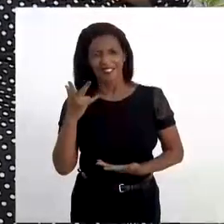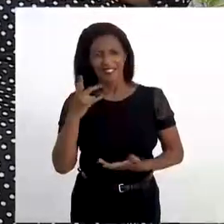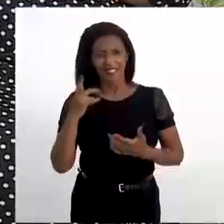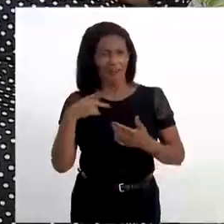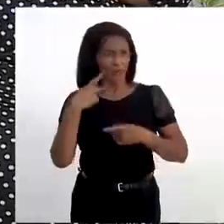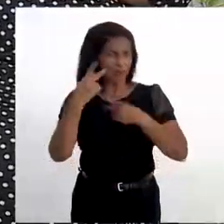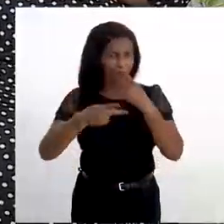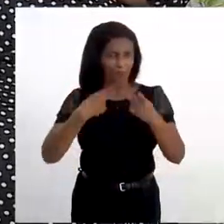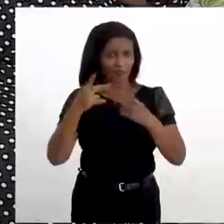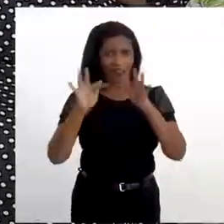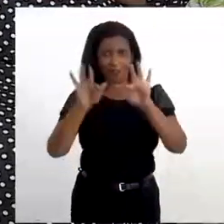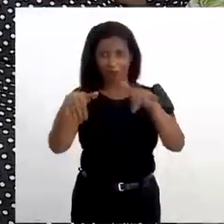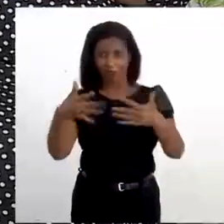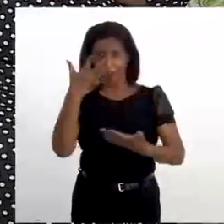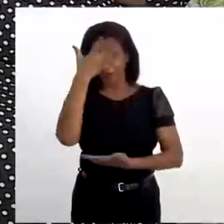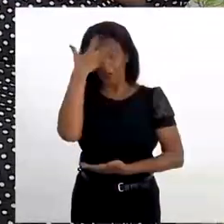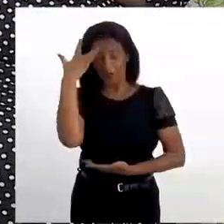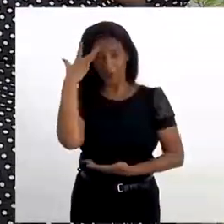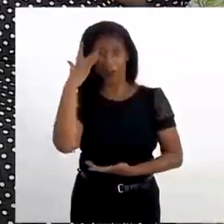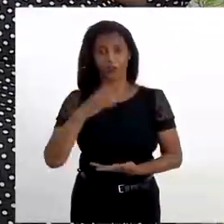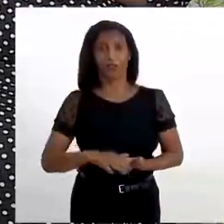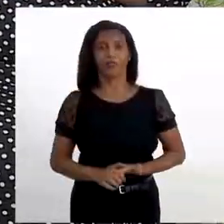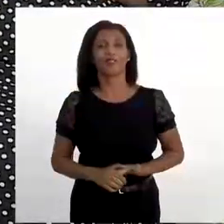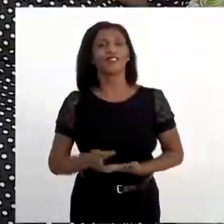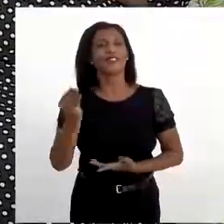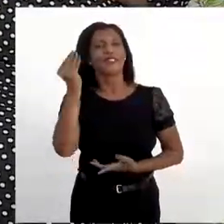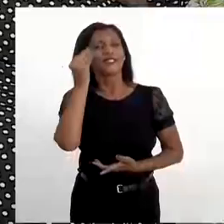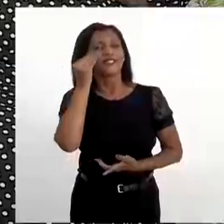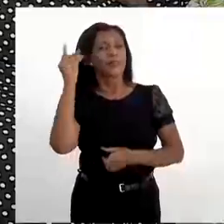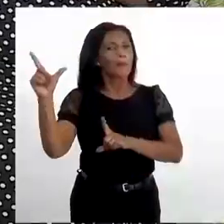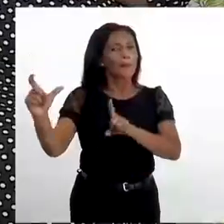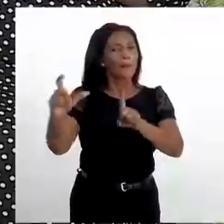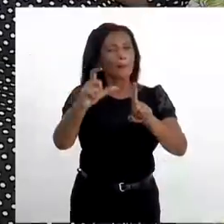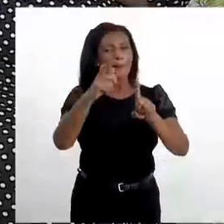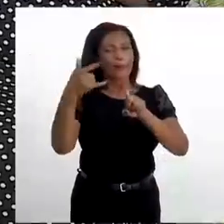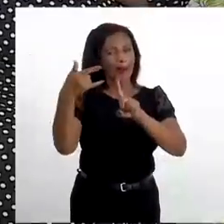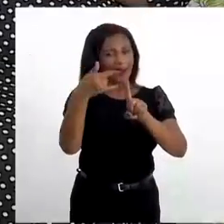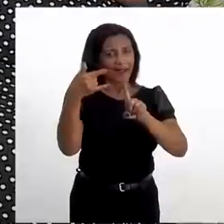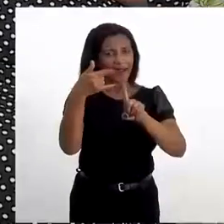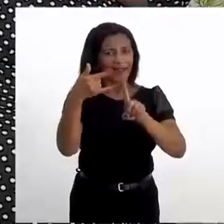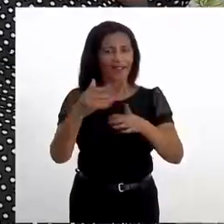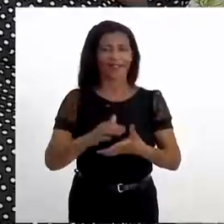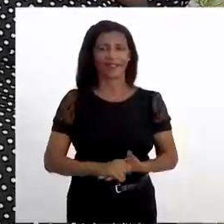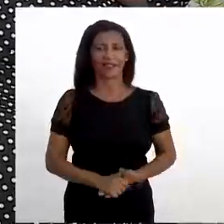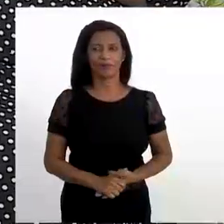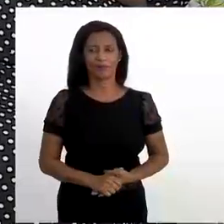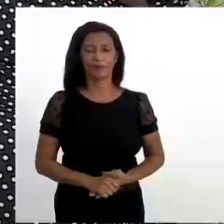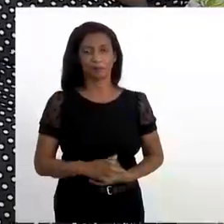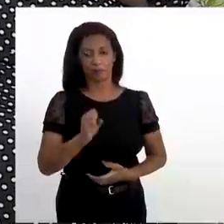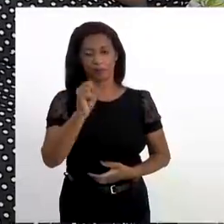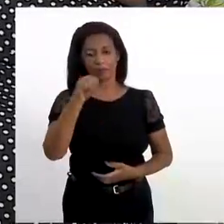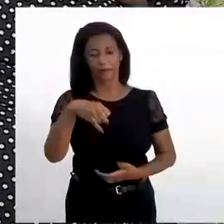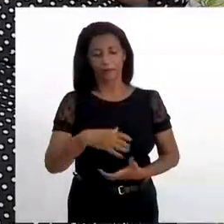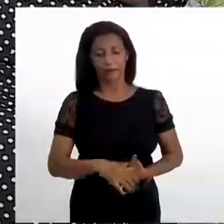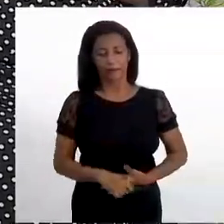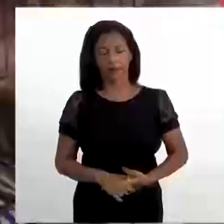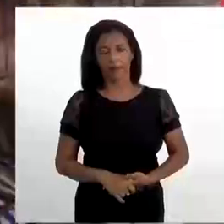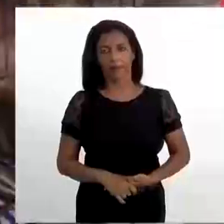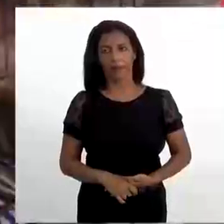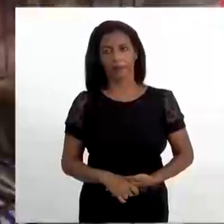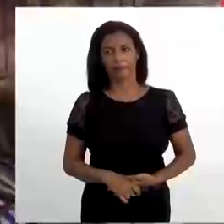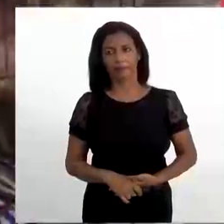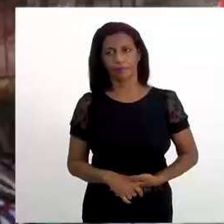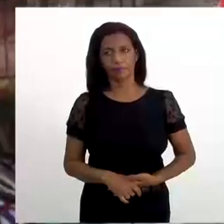considerações finais para as pessoas que estão nos escutando, que estão nos assistindo nesse momento?